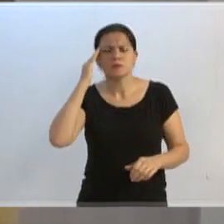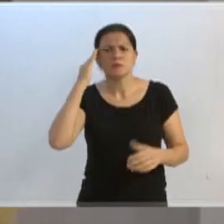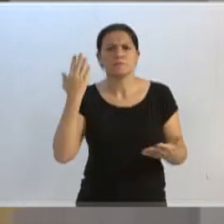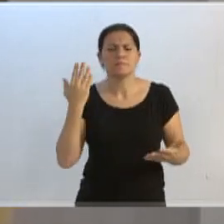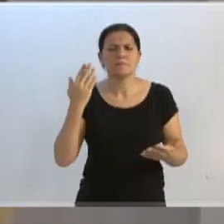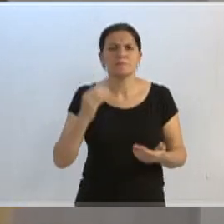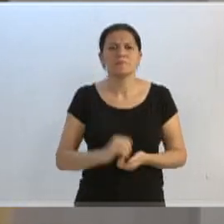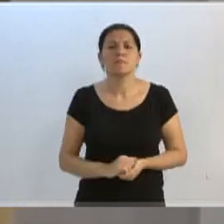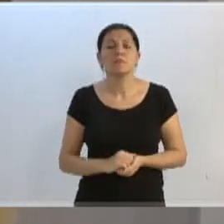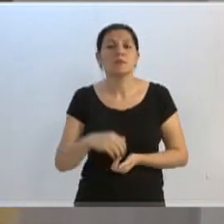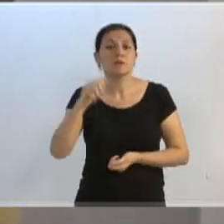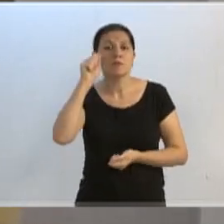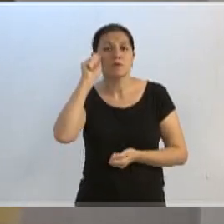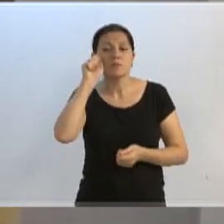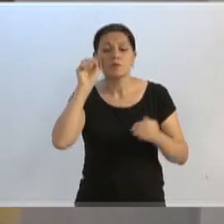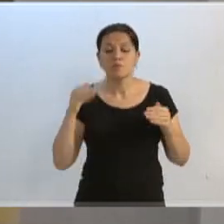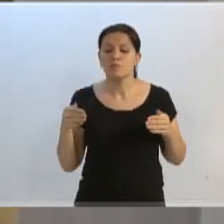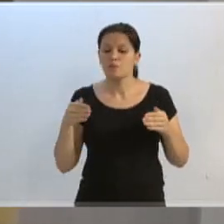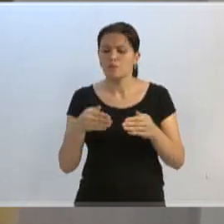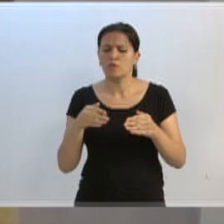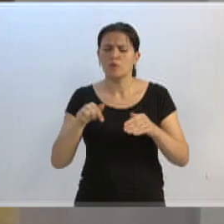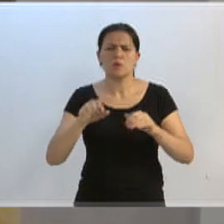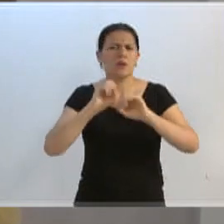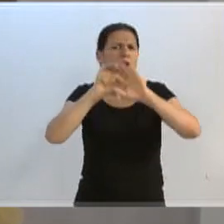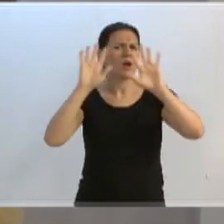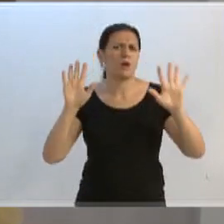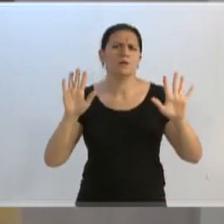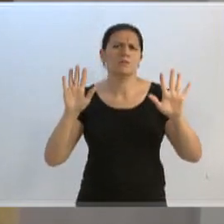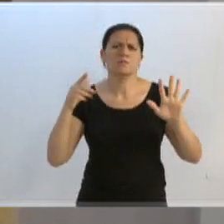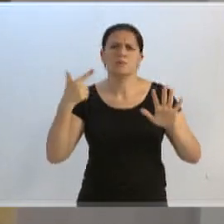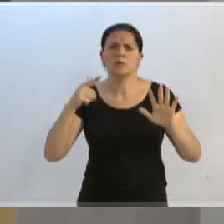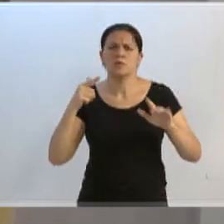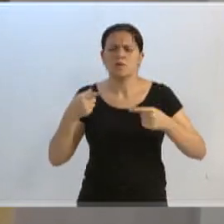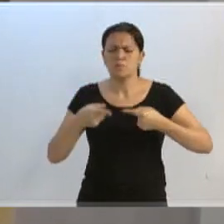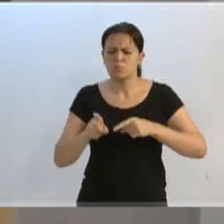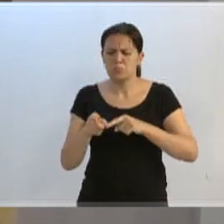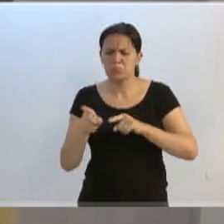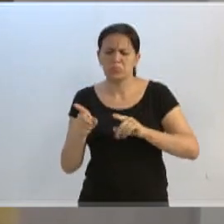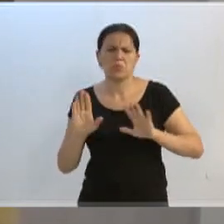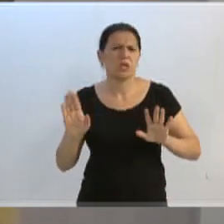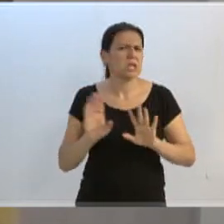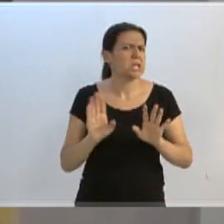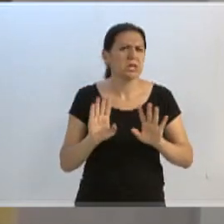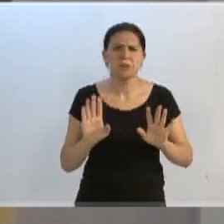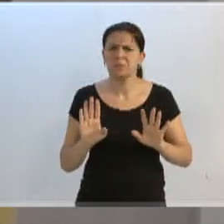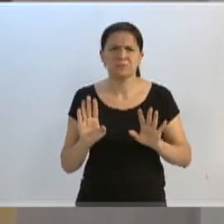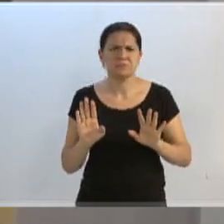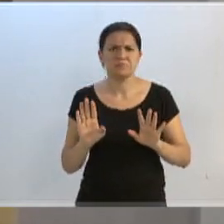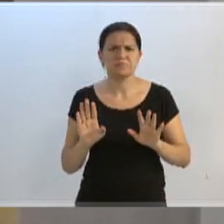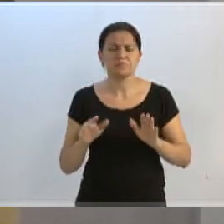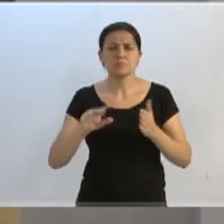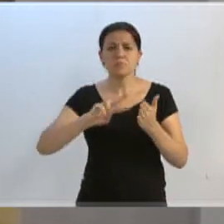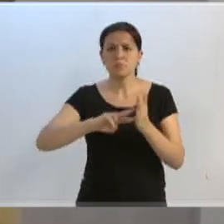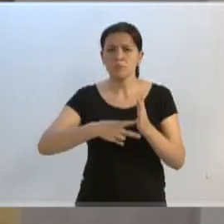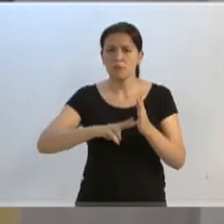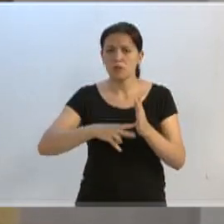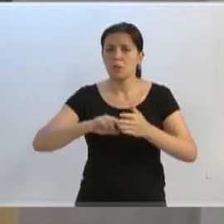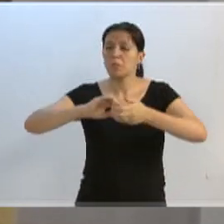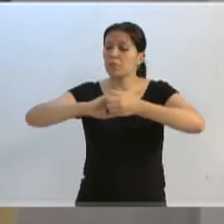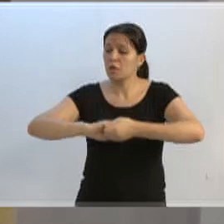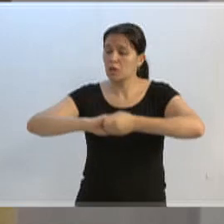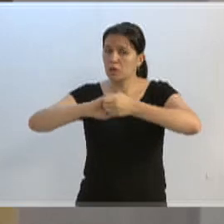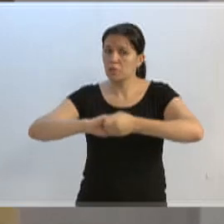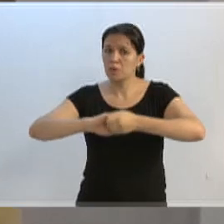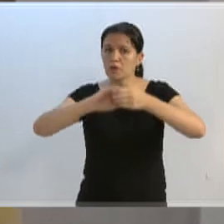E aqui, vereador Amir, o foco foi muito claro. Aqui não teve ataque pessoal, não teve aqui, o pessoal do sindicato tem que dar parabéns, vieram